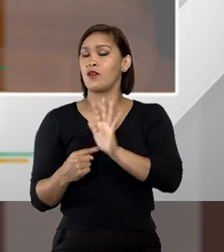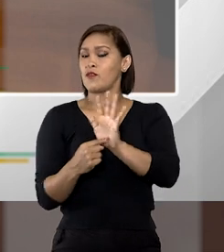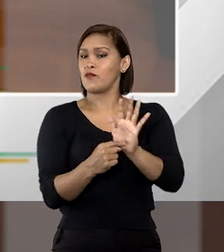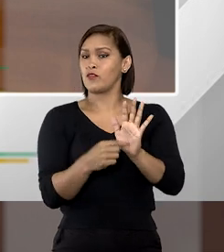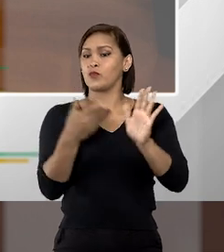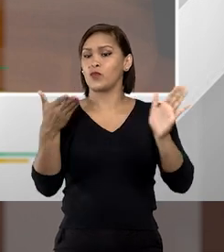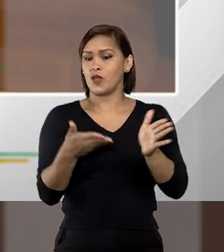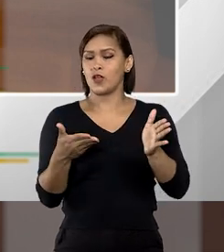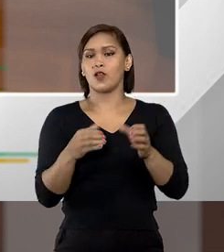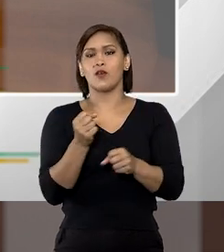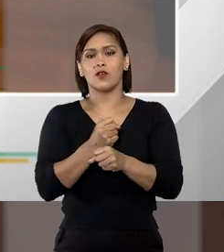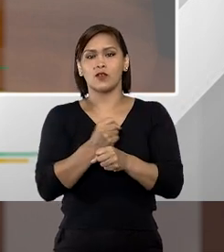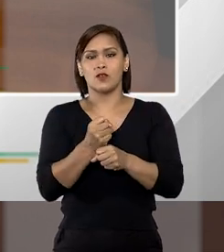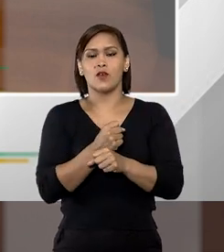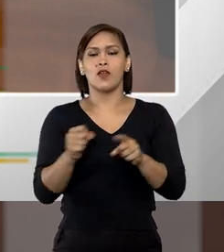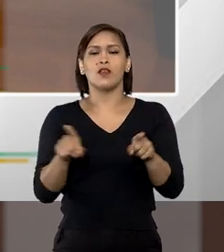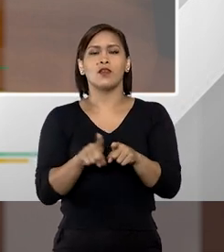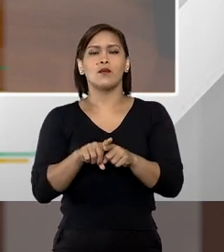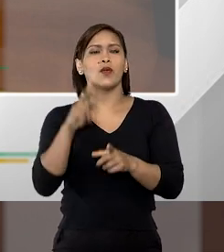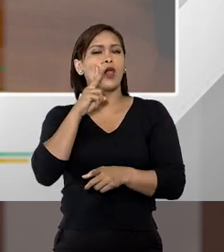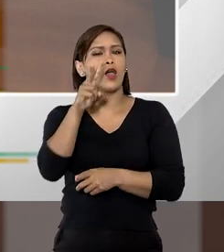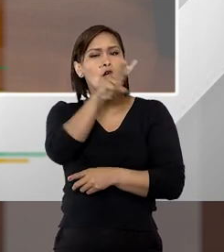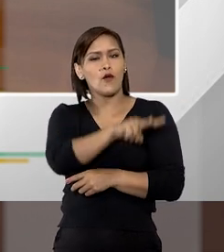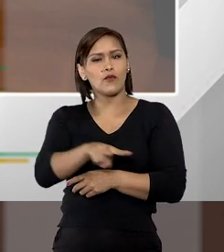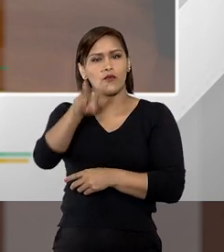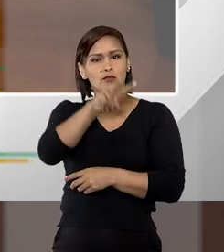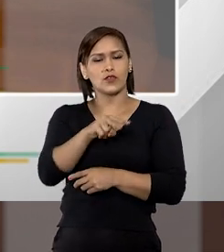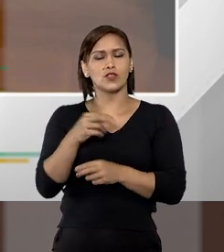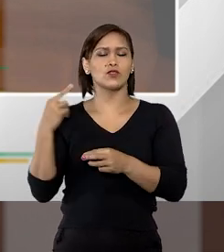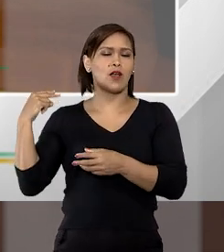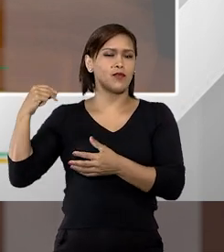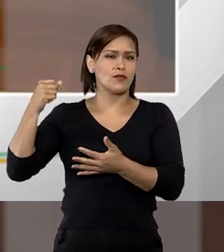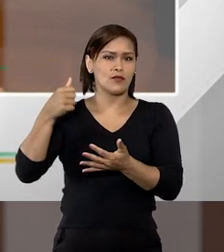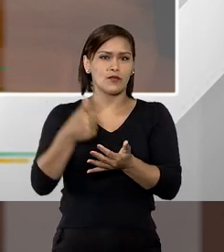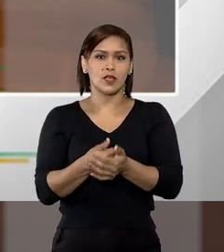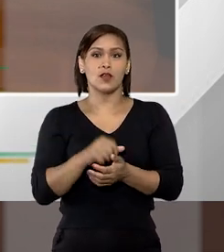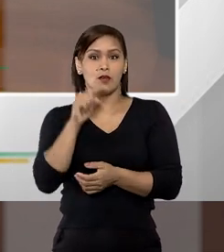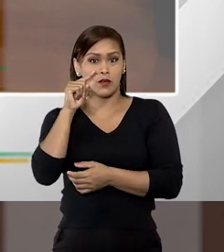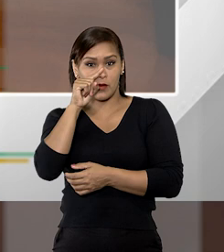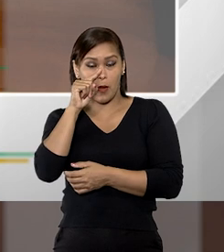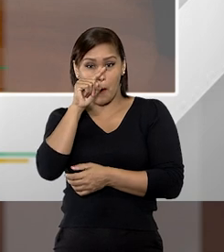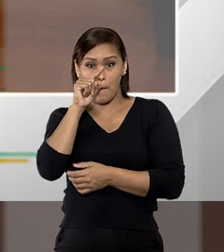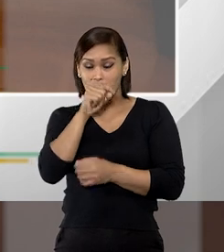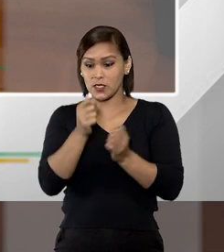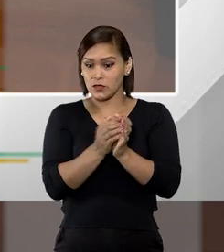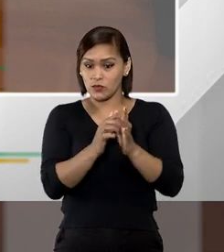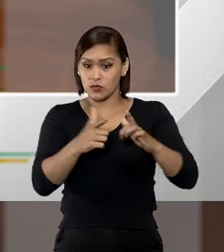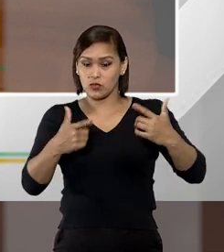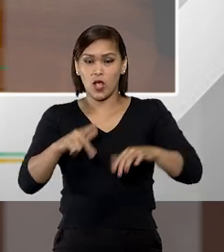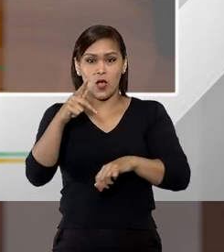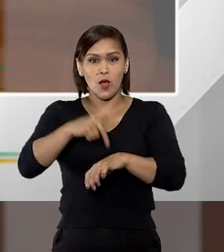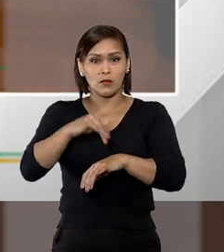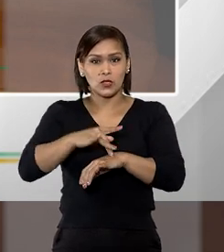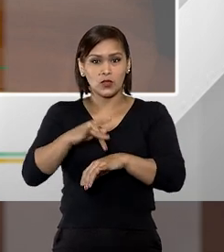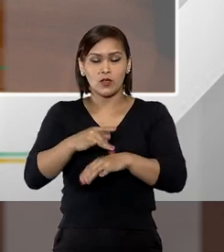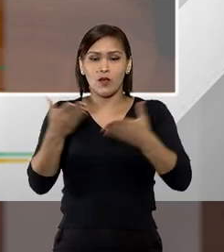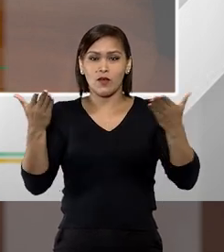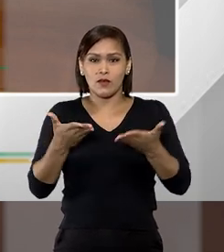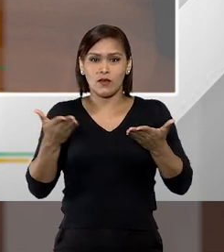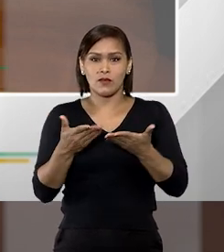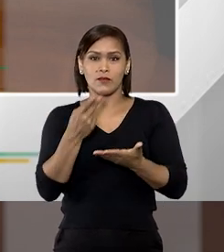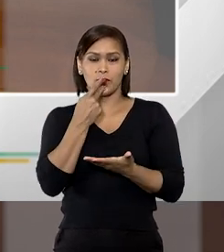tanto agora no Anuário como a gente tem visto esses dados já há bastante tempo, o risco muito grande, olha que coisa absurda que eu vou ter que dizer aqui,